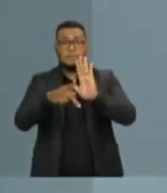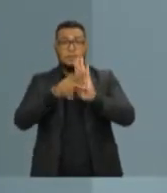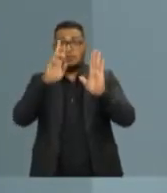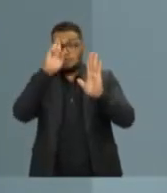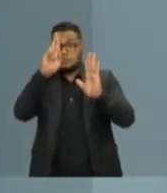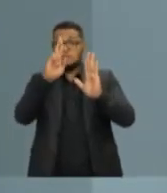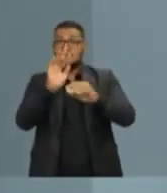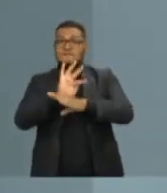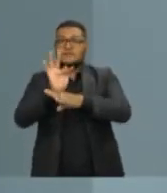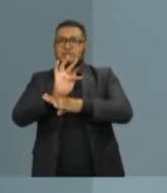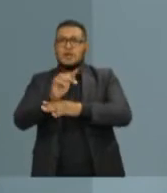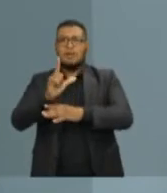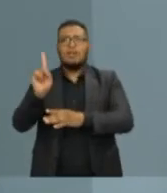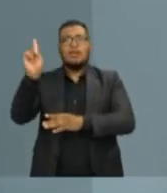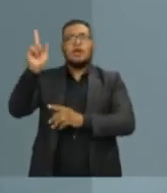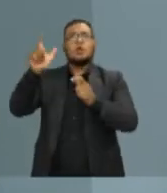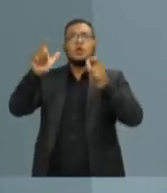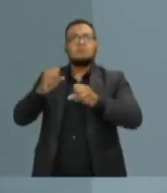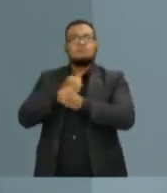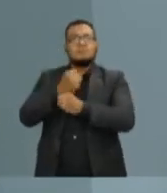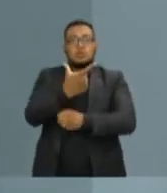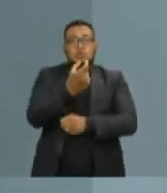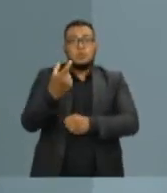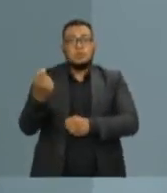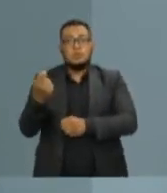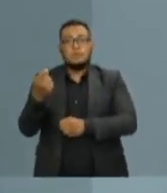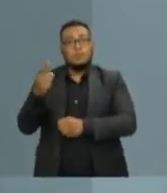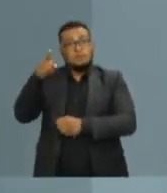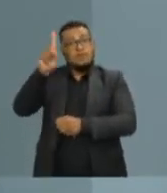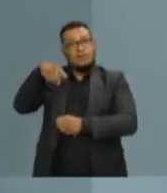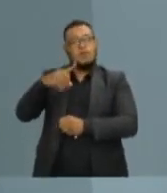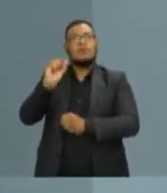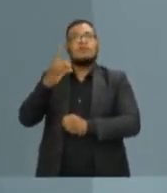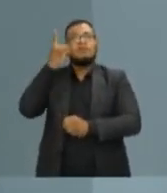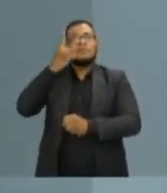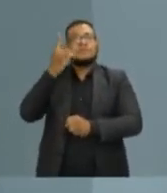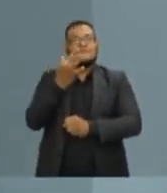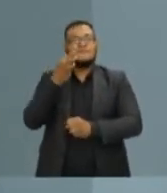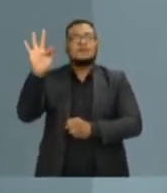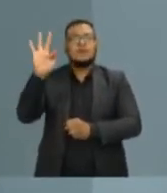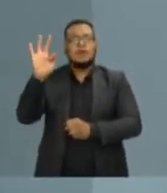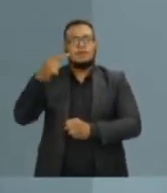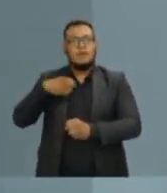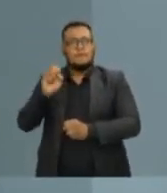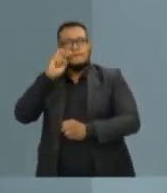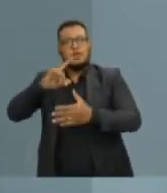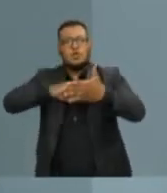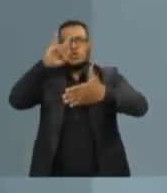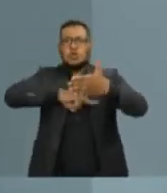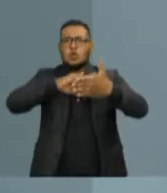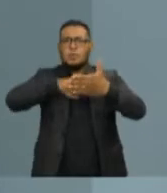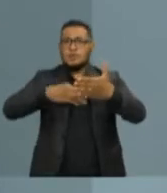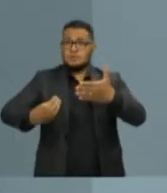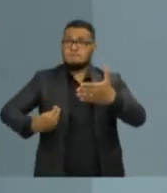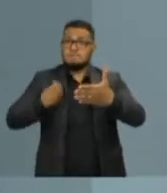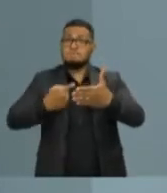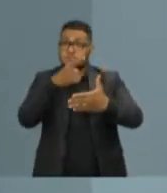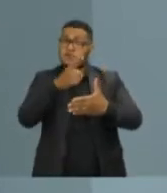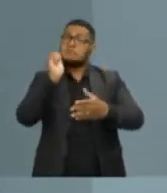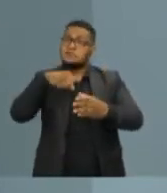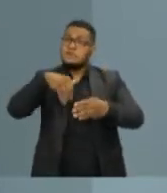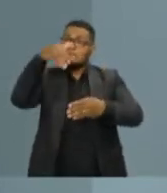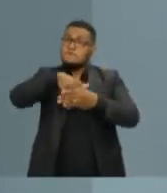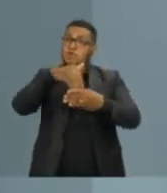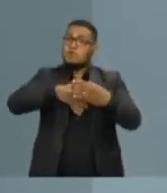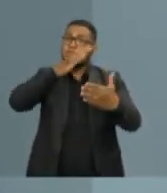2000, até onde consta. O senhor era deputado federal em 2000 e hoje eu constatei através de um documento oficial que o senhor votou contra. Isso